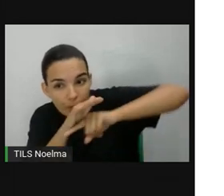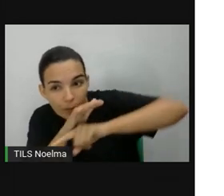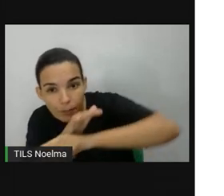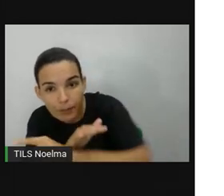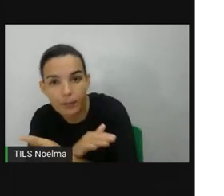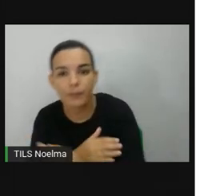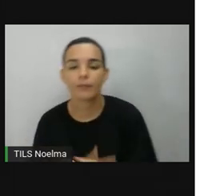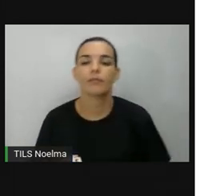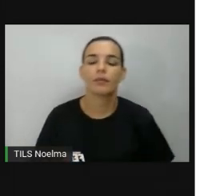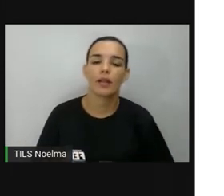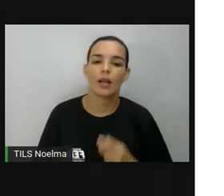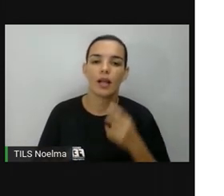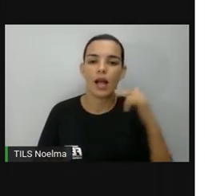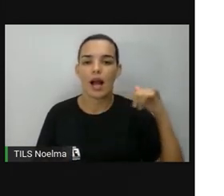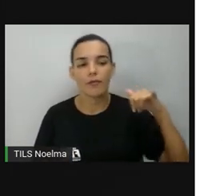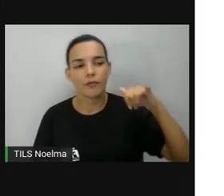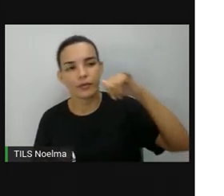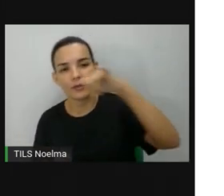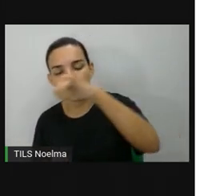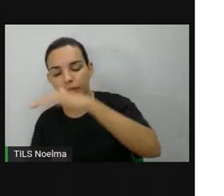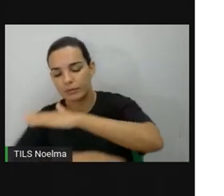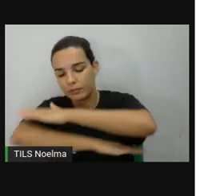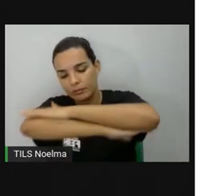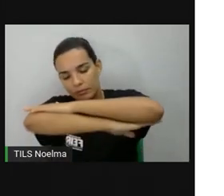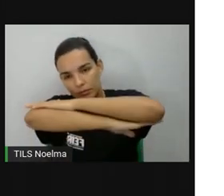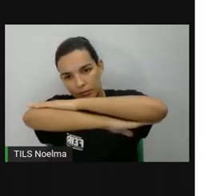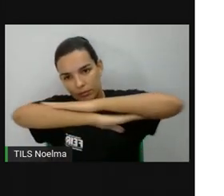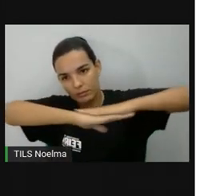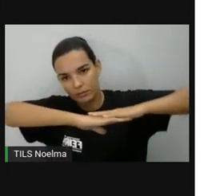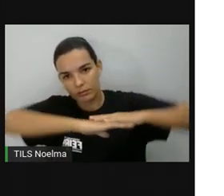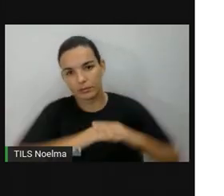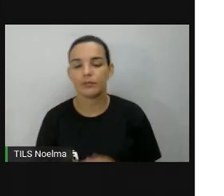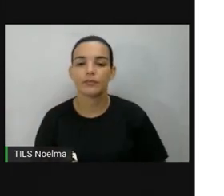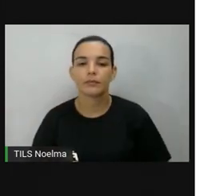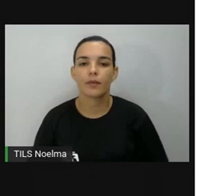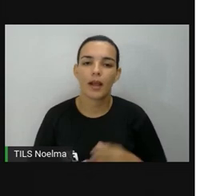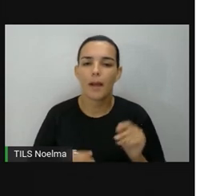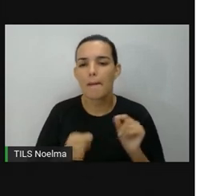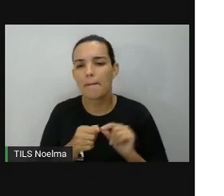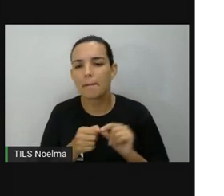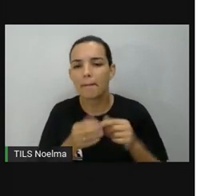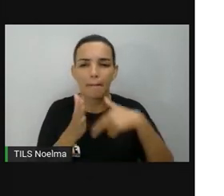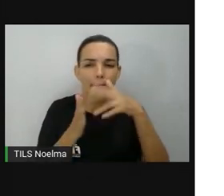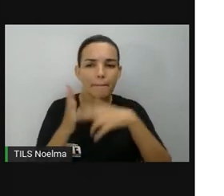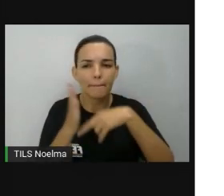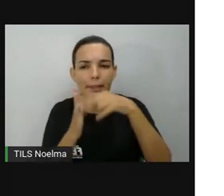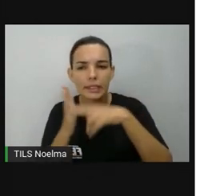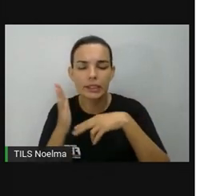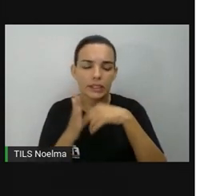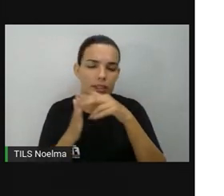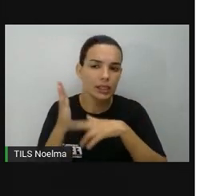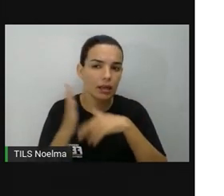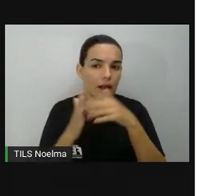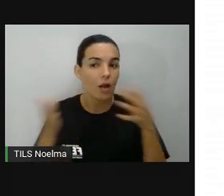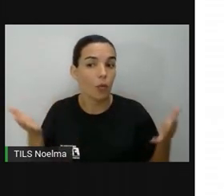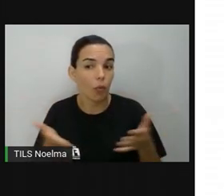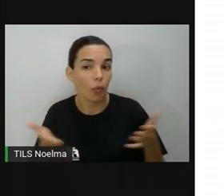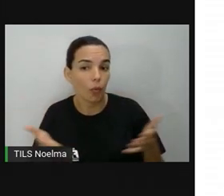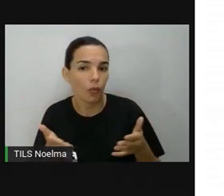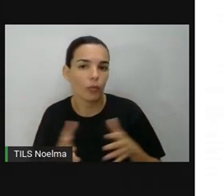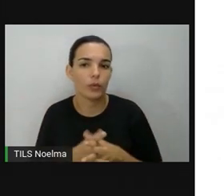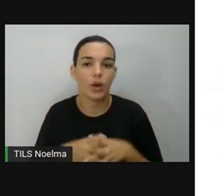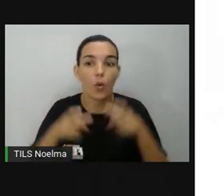navios tanques e 1 porta-aviões. Começando o jogo. Depois que fizer a grade representando o mar, vamos